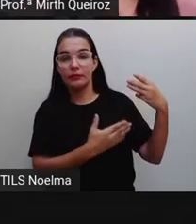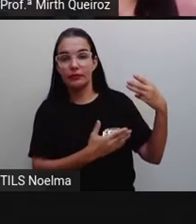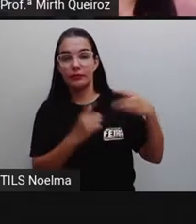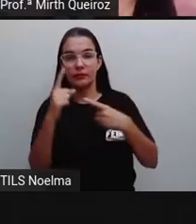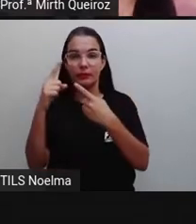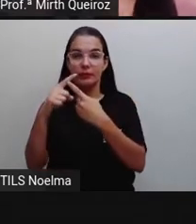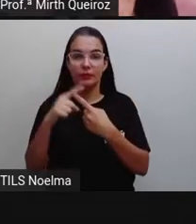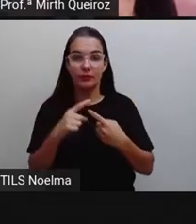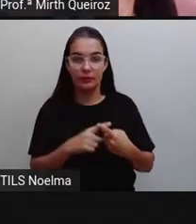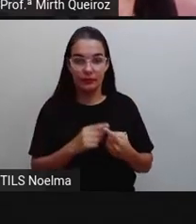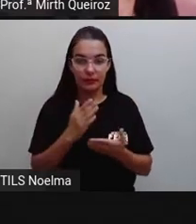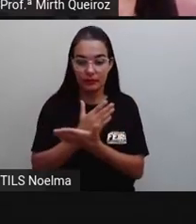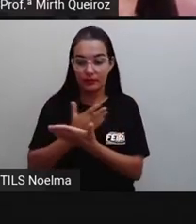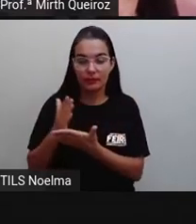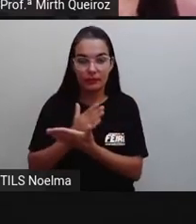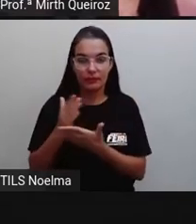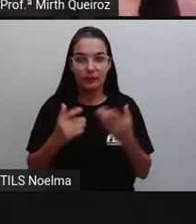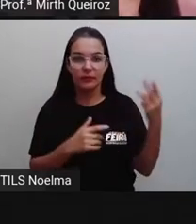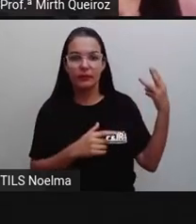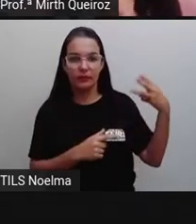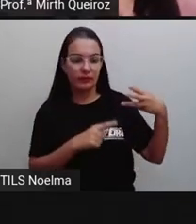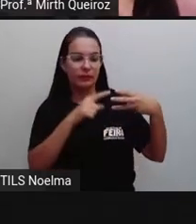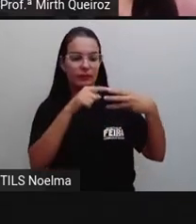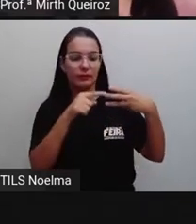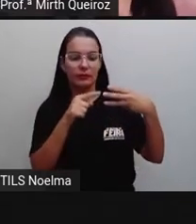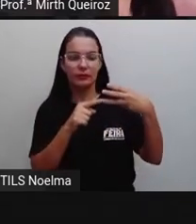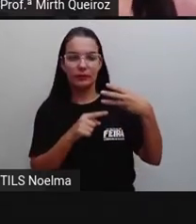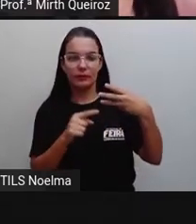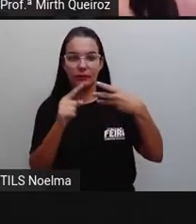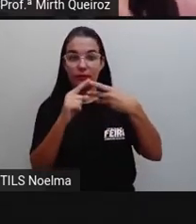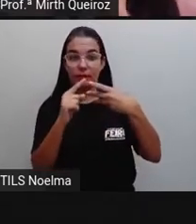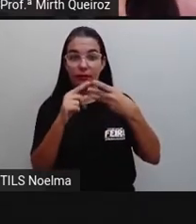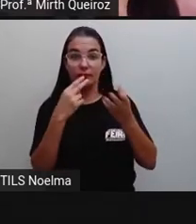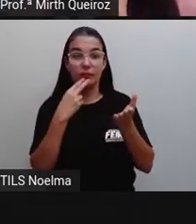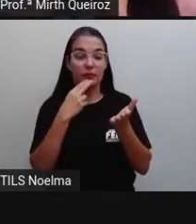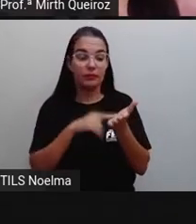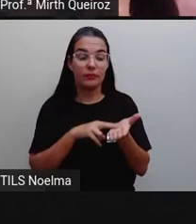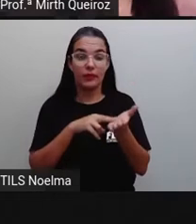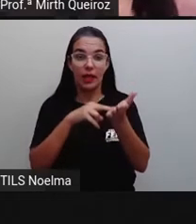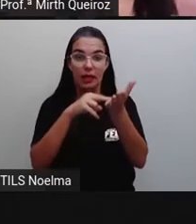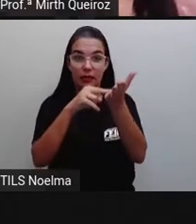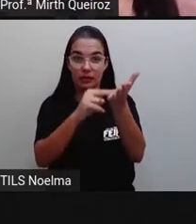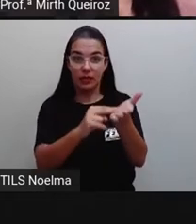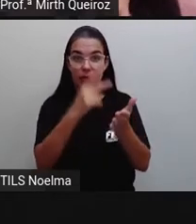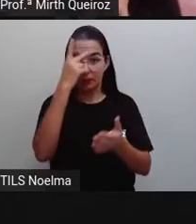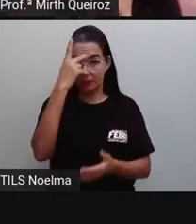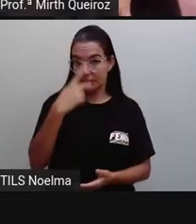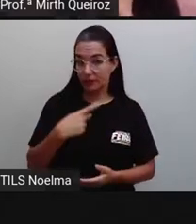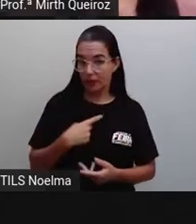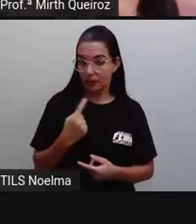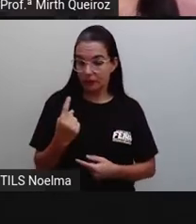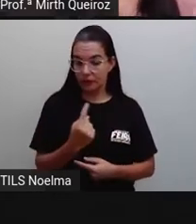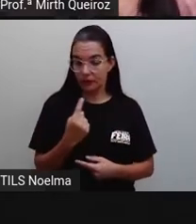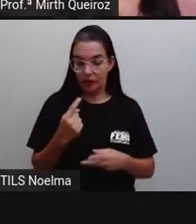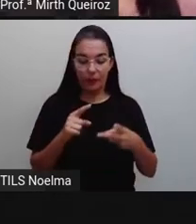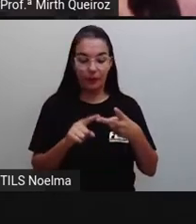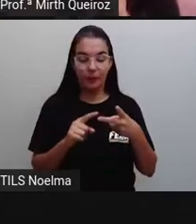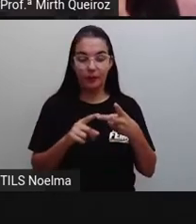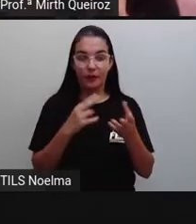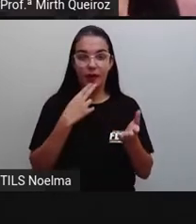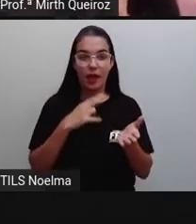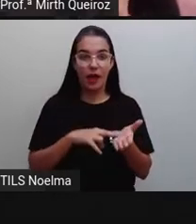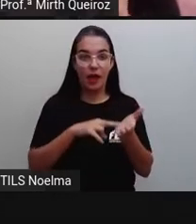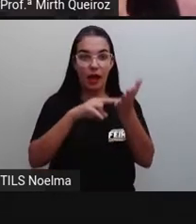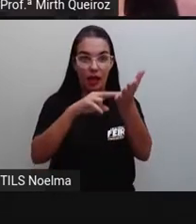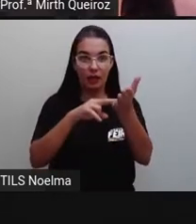ser divididas em três grupos. Quais são, Pró? Carta pessoal, carta